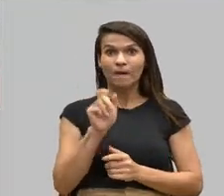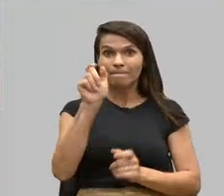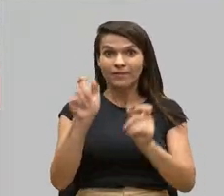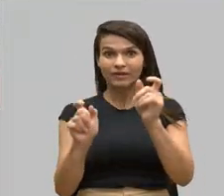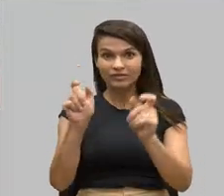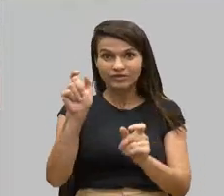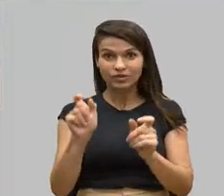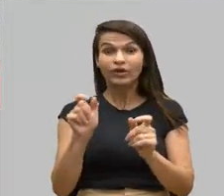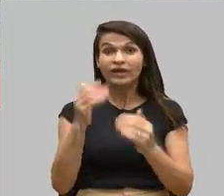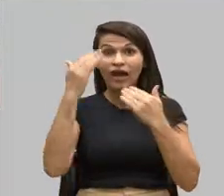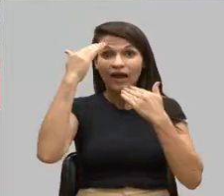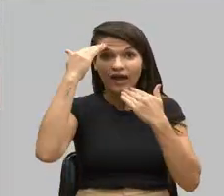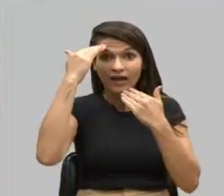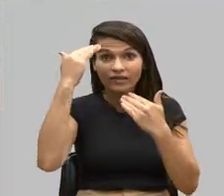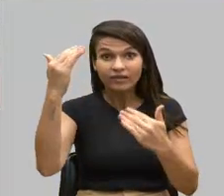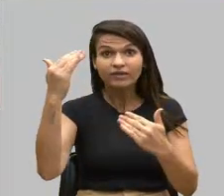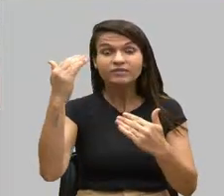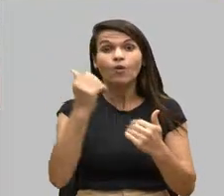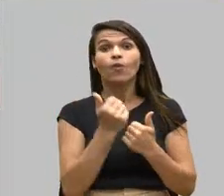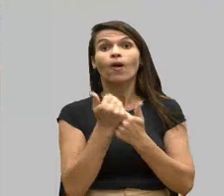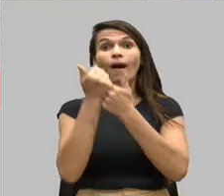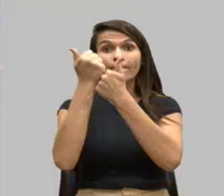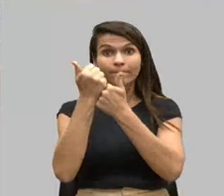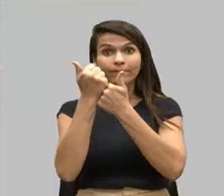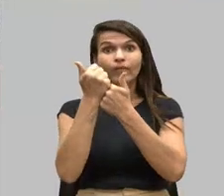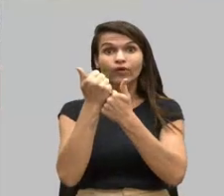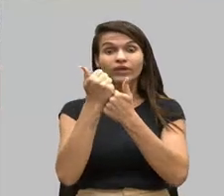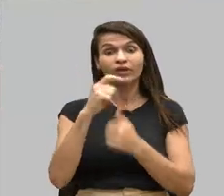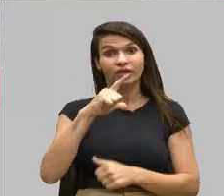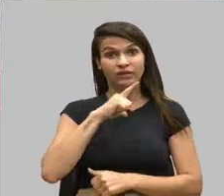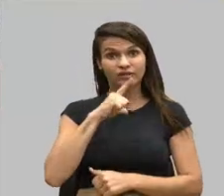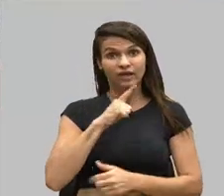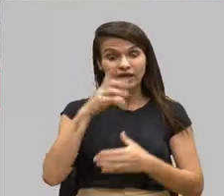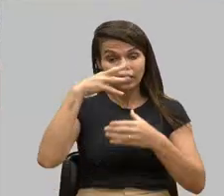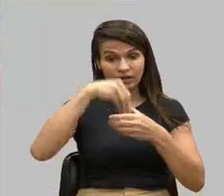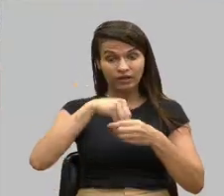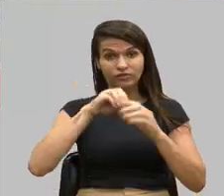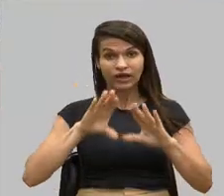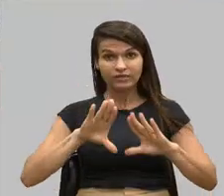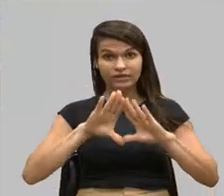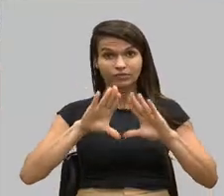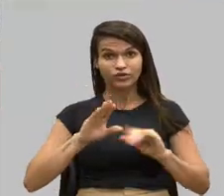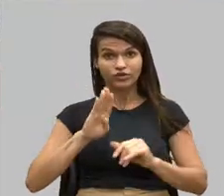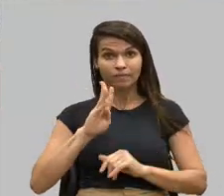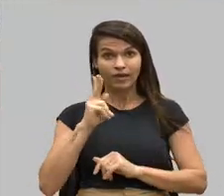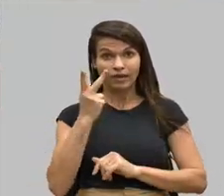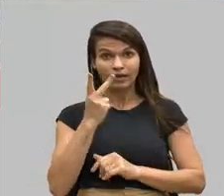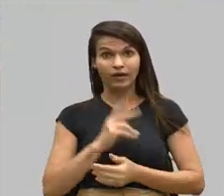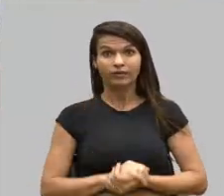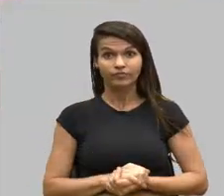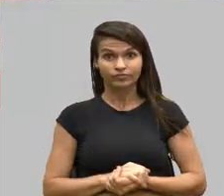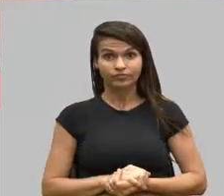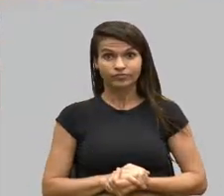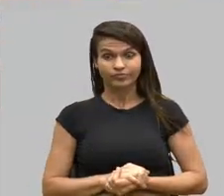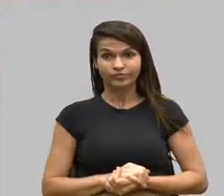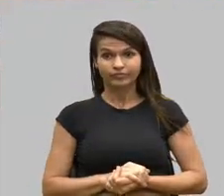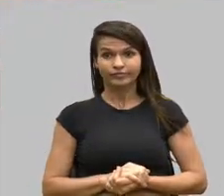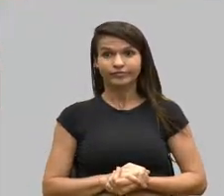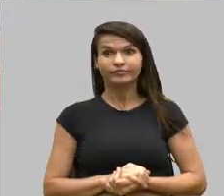e agradecer o apoio que ele está tendo dentro da Assembleia de Belo Horizonte. Eu vou falar pouco.